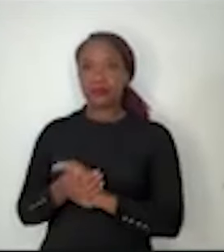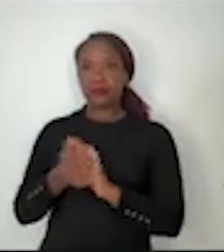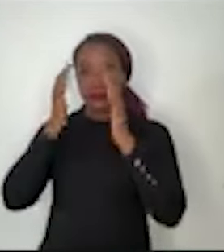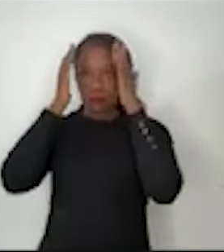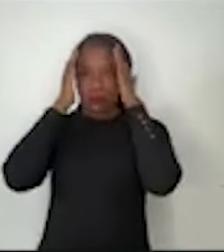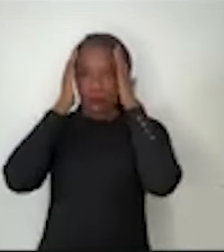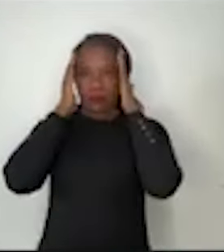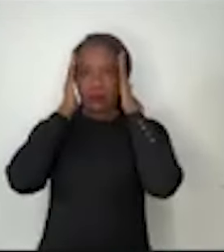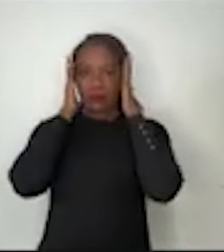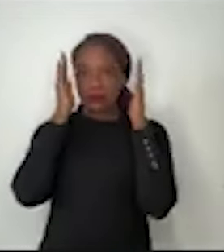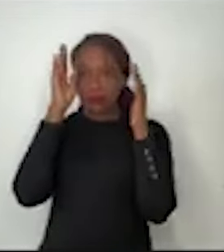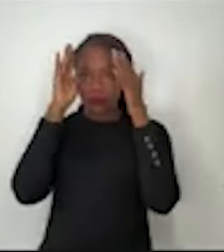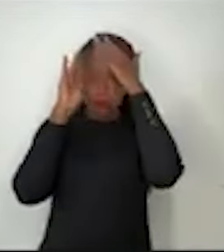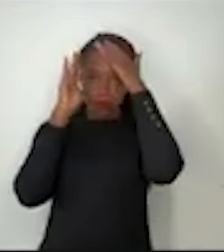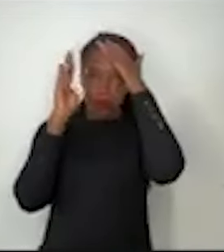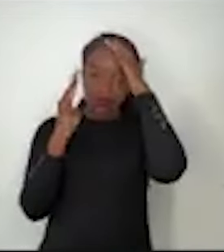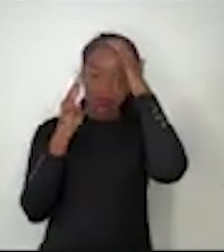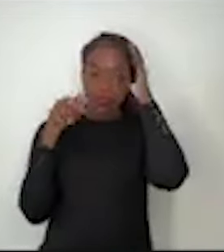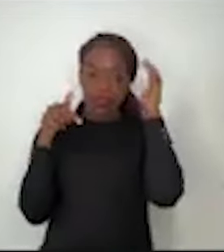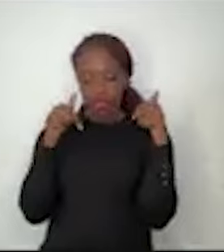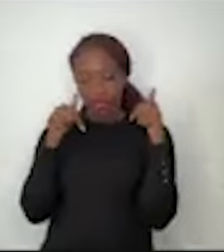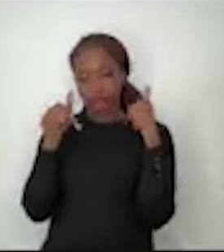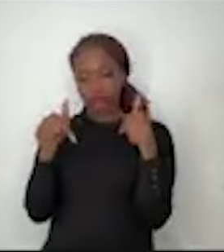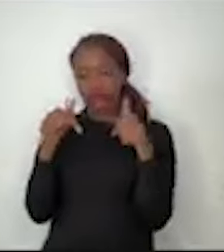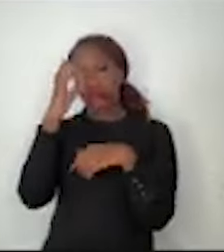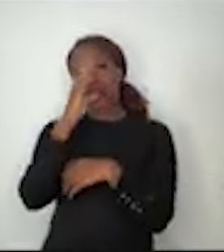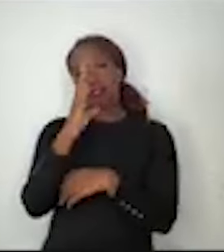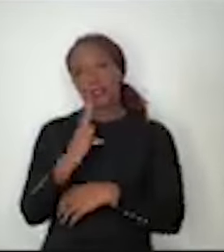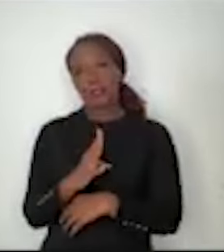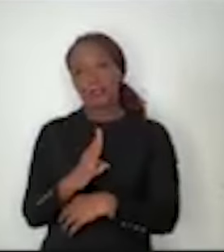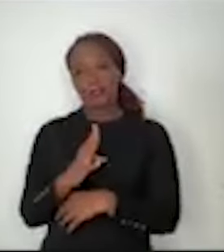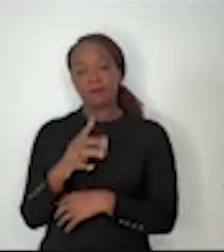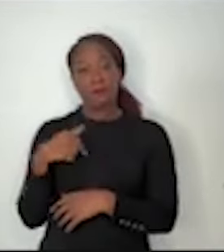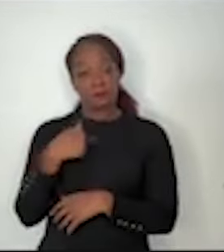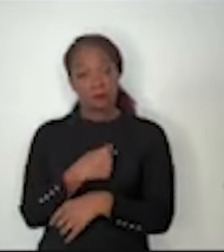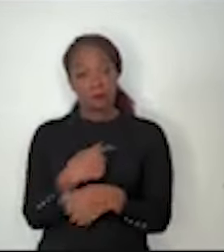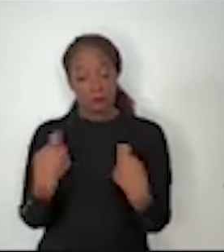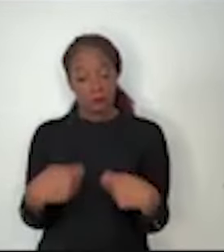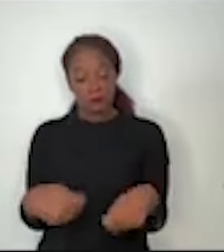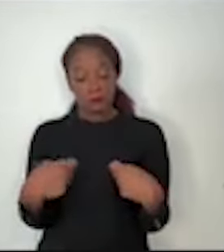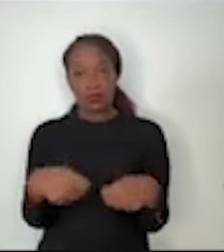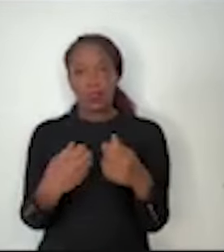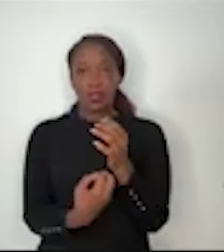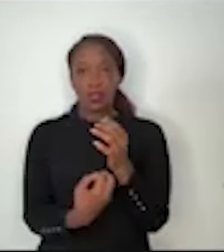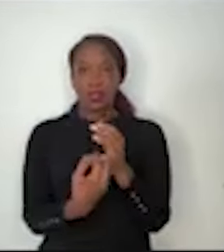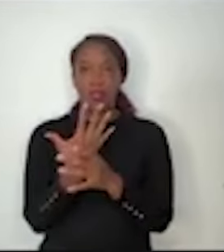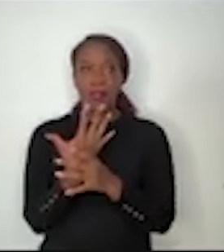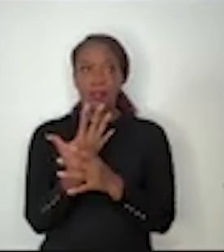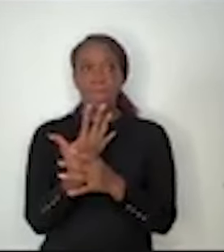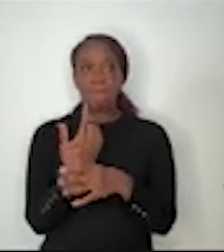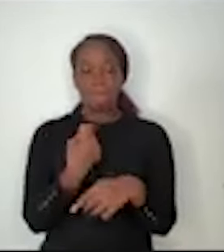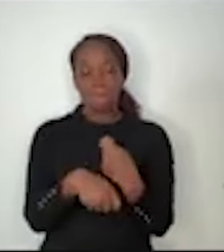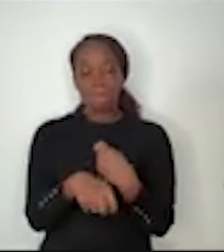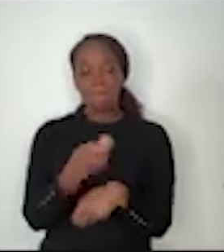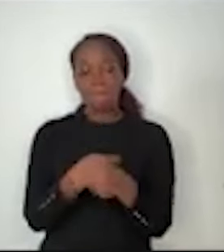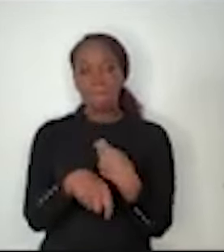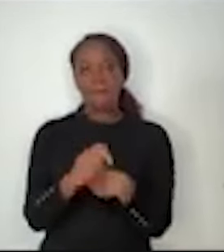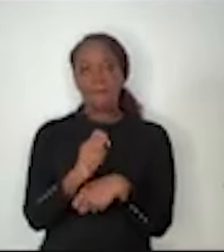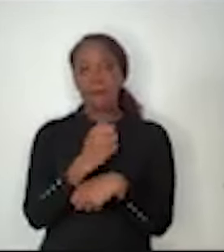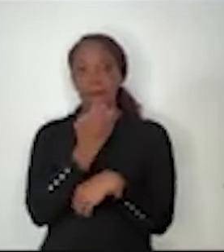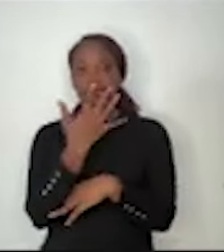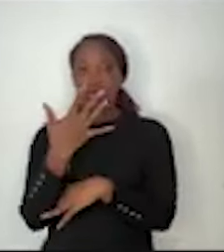brasileiros, mas nós precisamos criar uma bioeconomia da floresta que, evidentemente, dê sustentabilidade